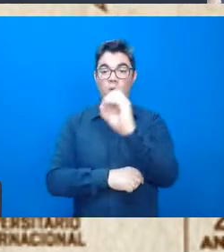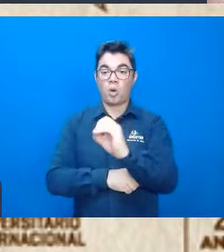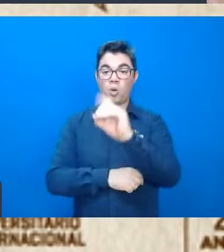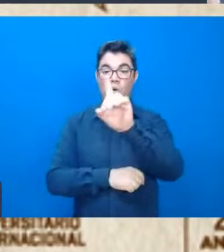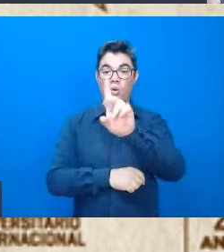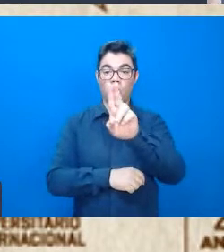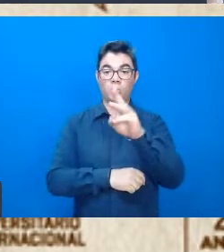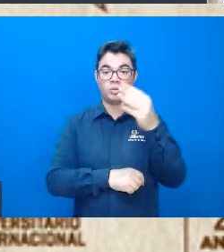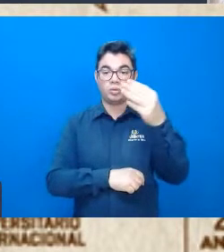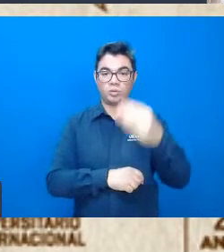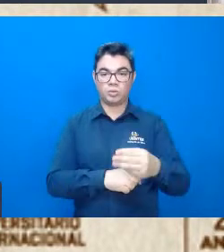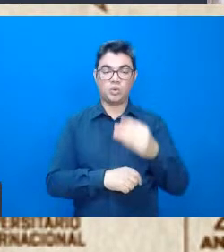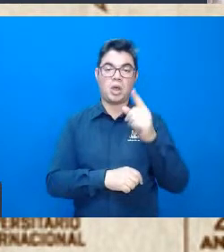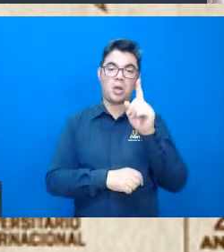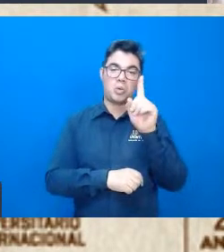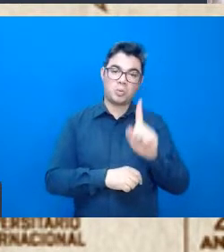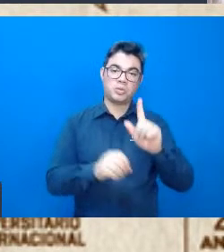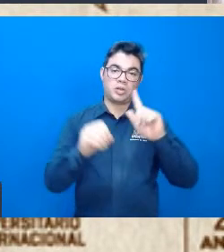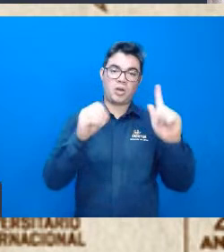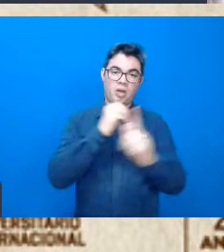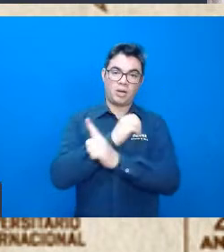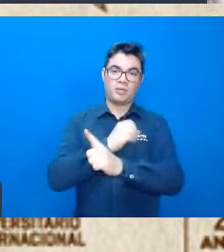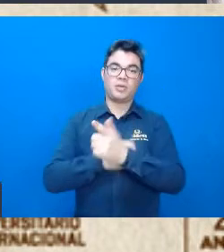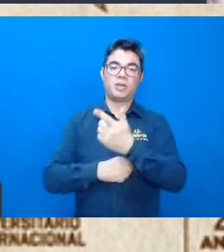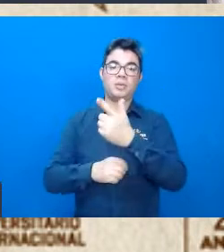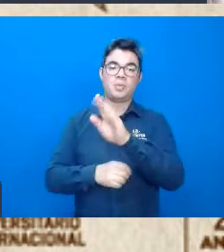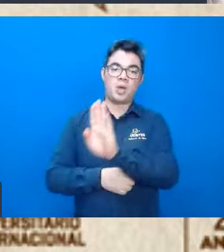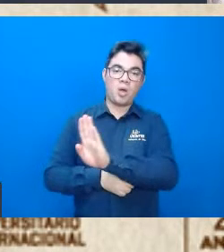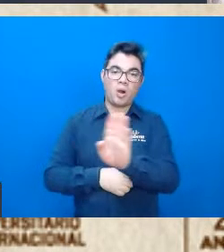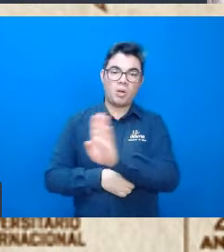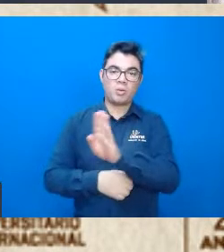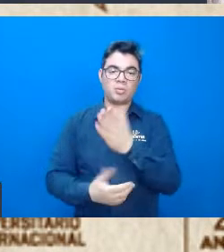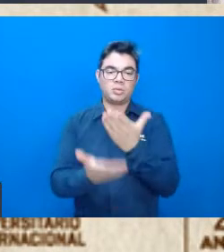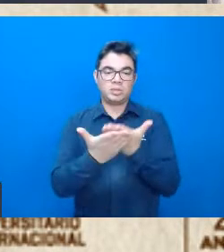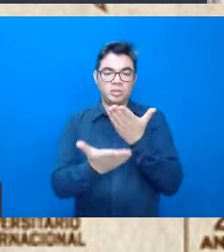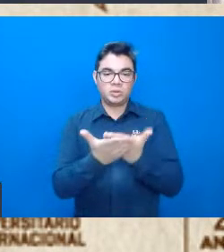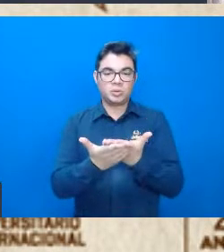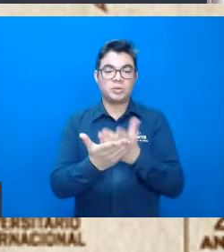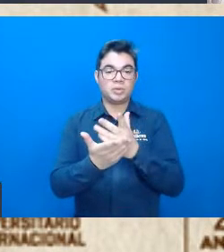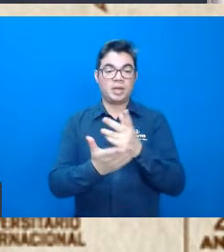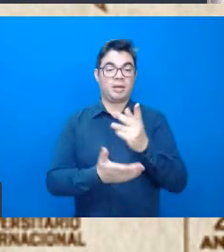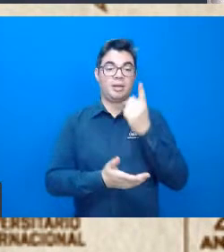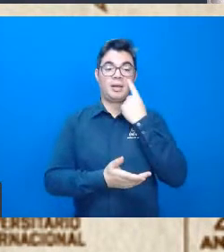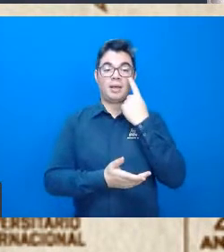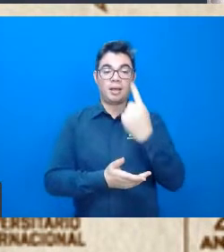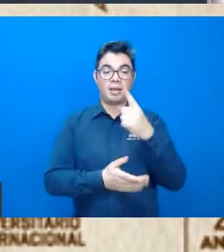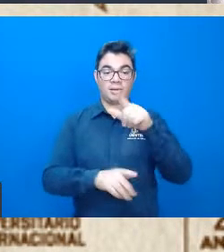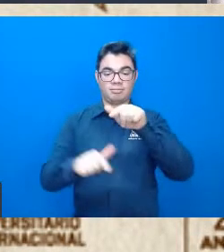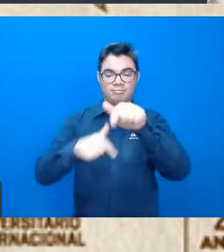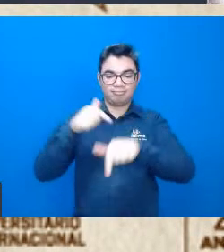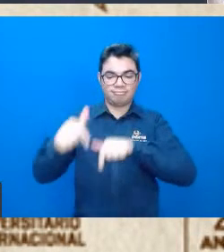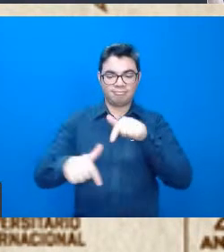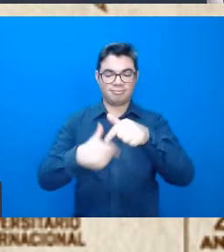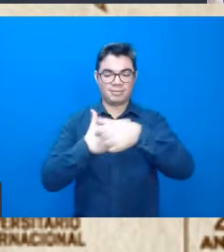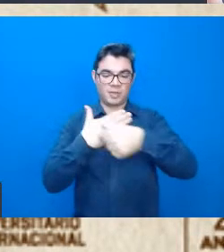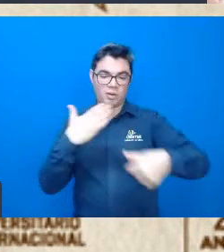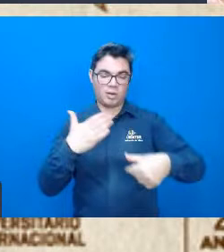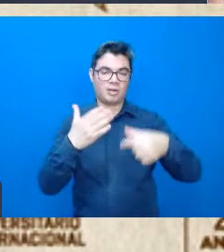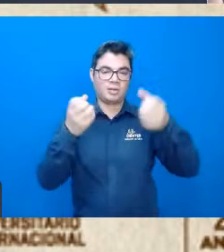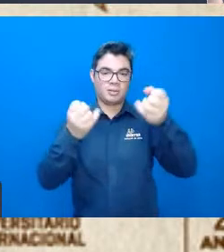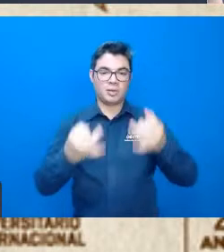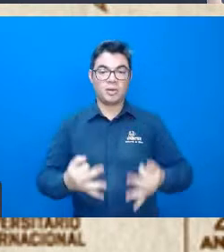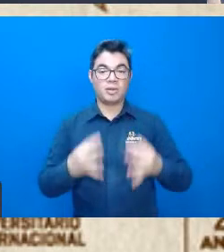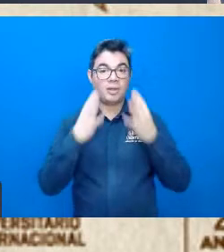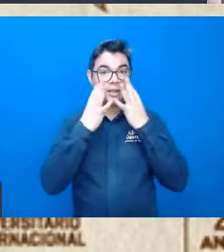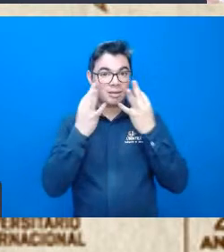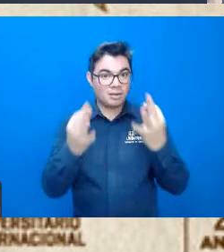geógrafo e um biólogo fazendo essa interface dos dois grandes, né, teóricos. Então, estejam